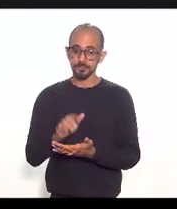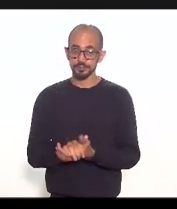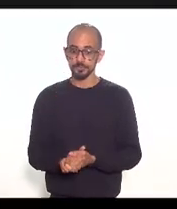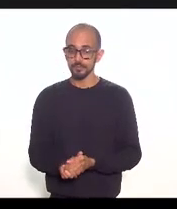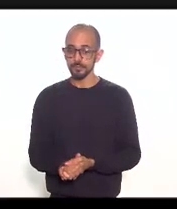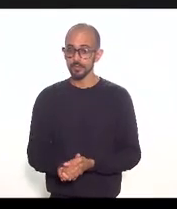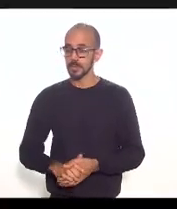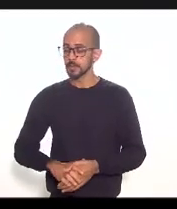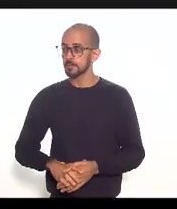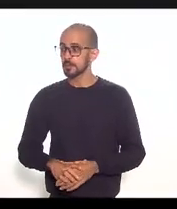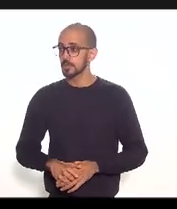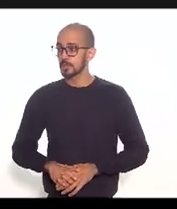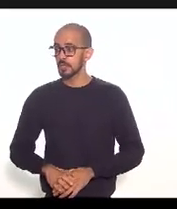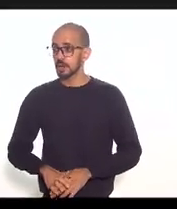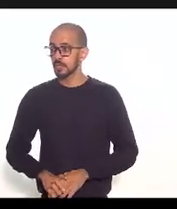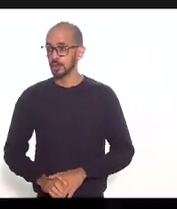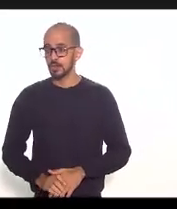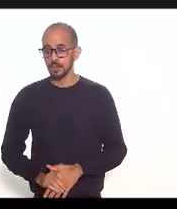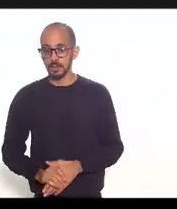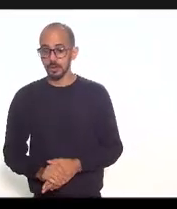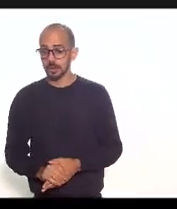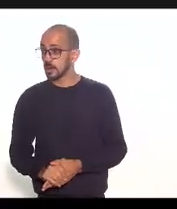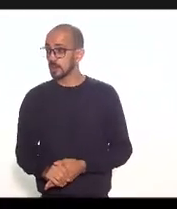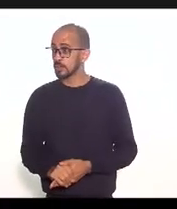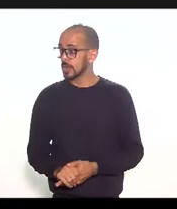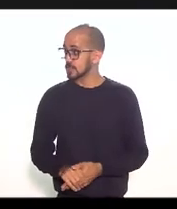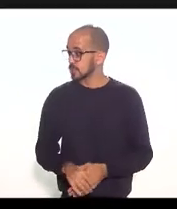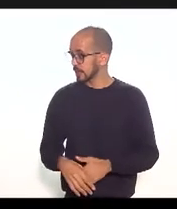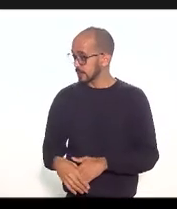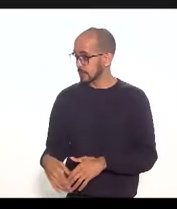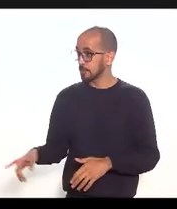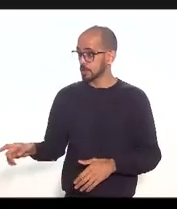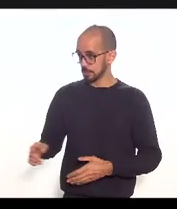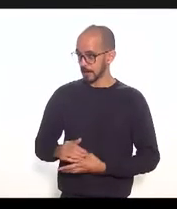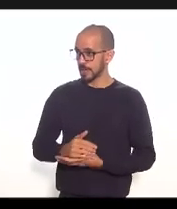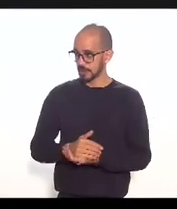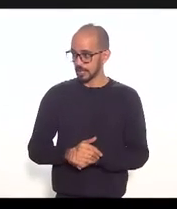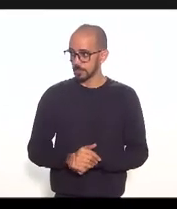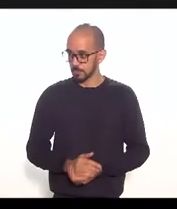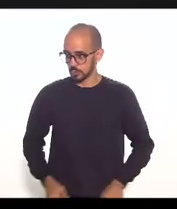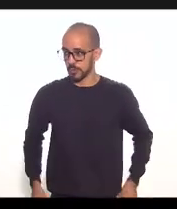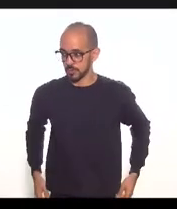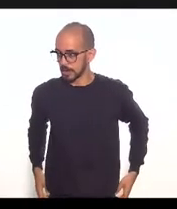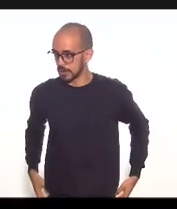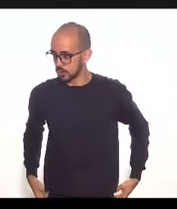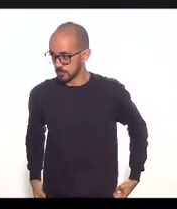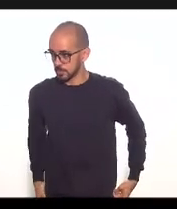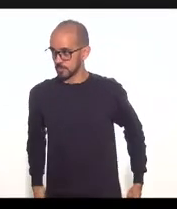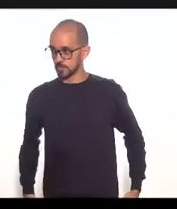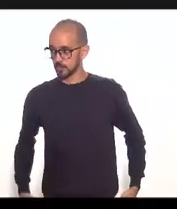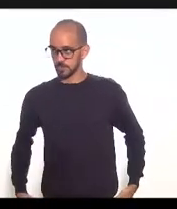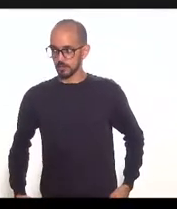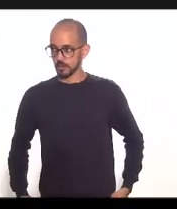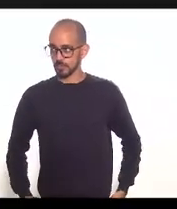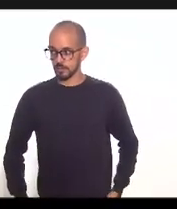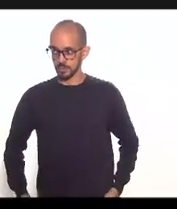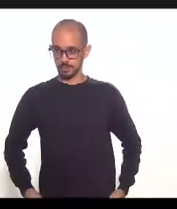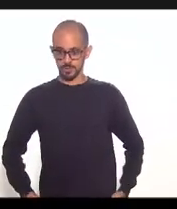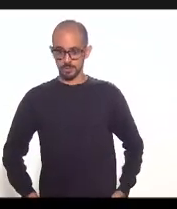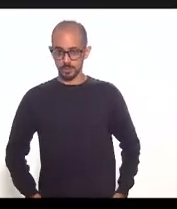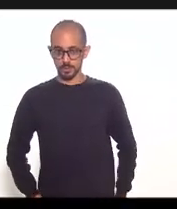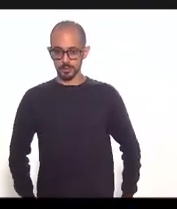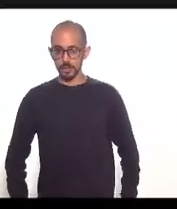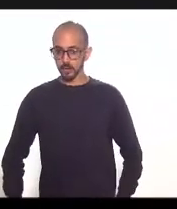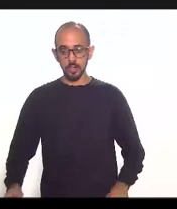continua sem som deputado o senhor não conseguiu consertar seu som fica para próximo o senhor me discuta